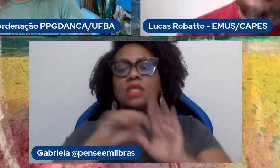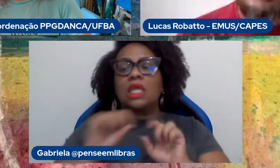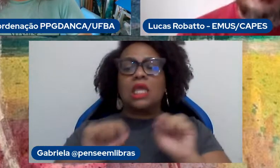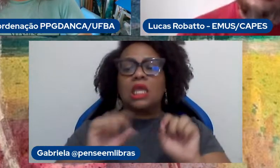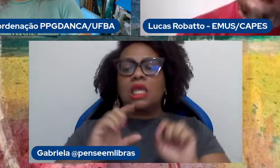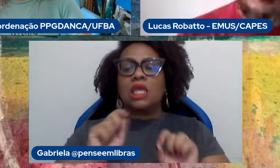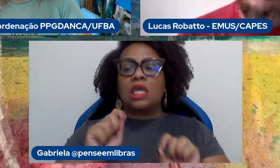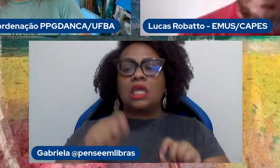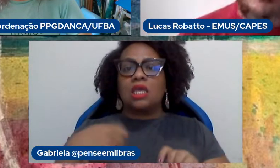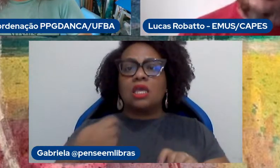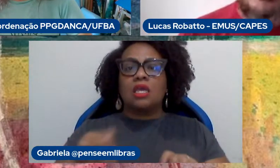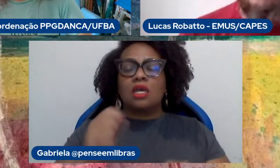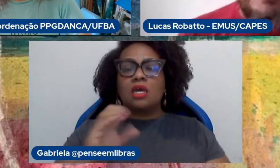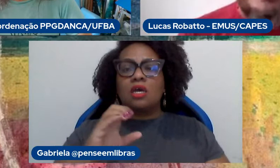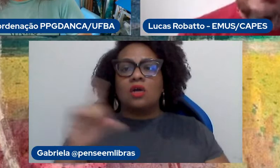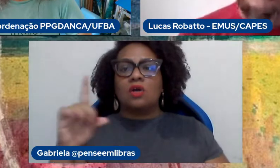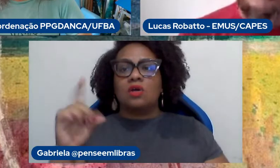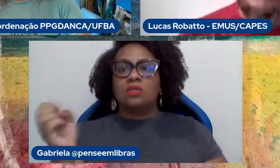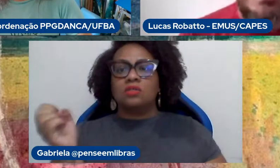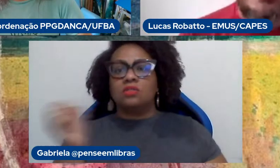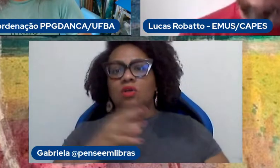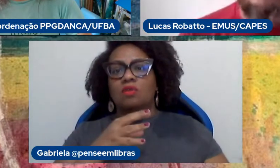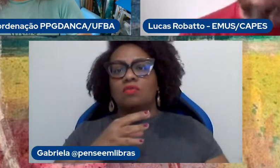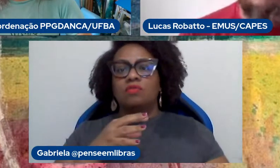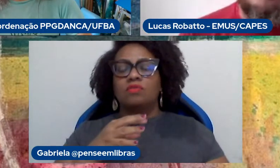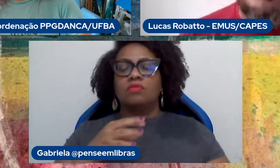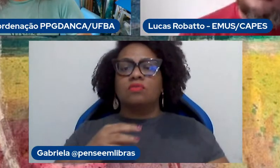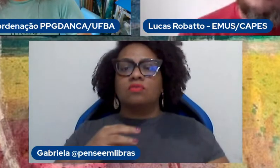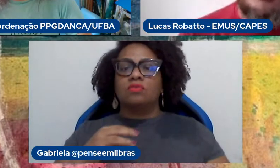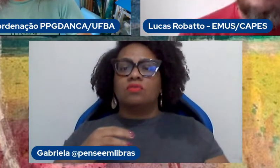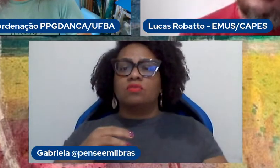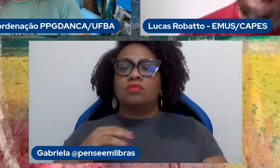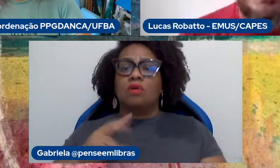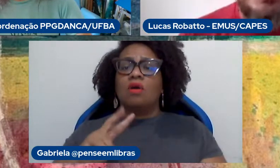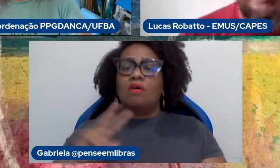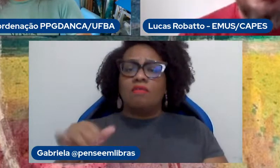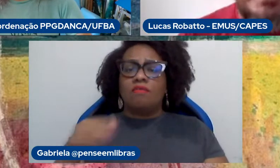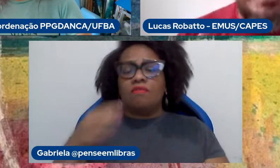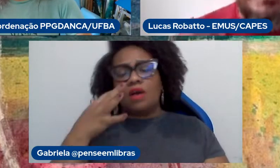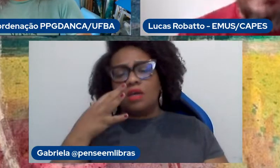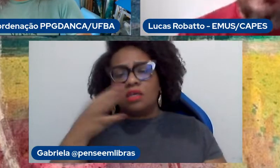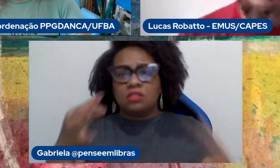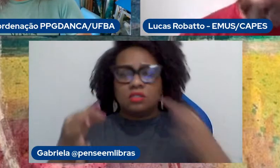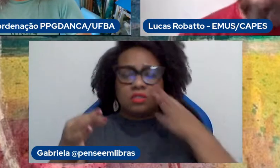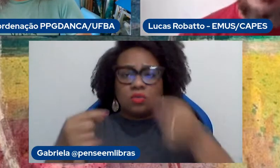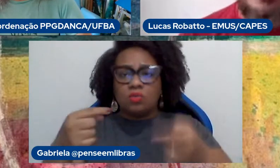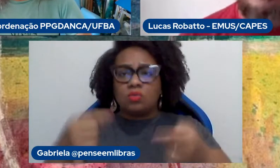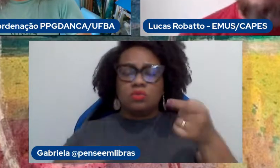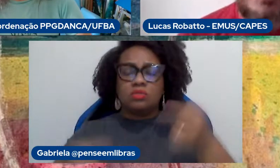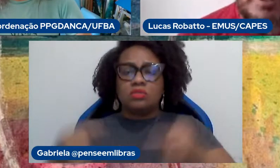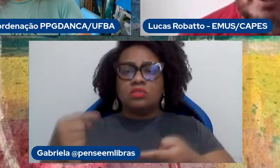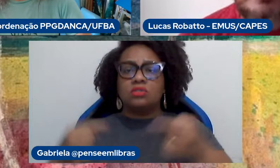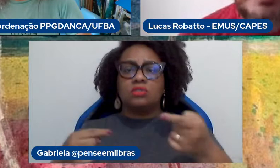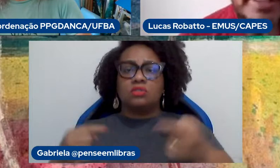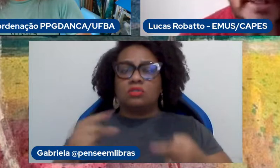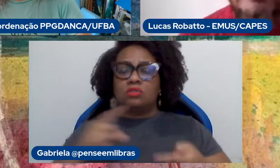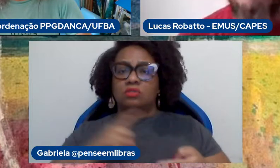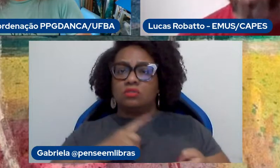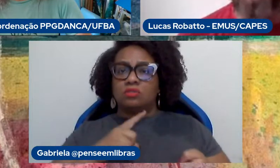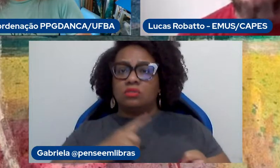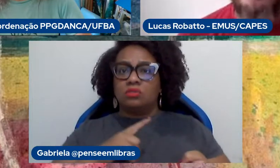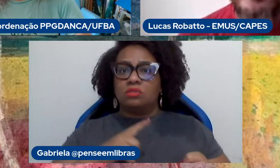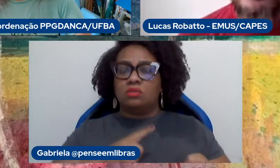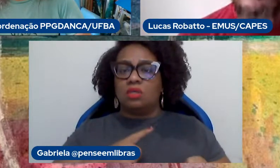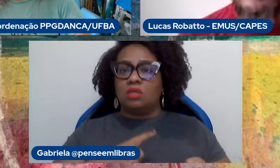estamos instando a área de artes a fazer essas consultas, essas indicações, para que a gente possa ter uma sucessão